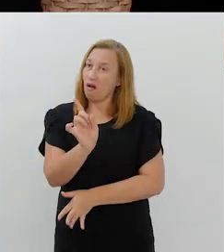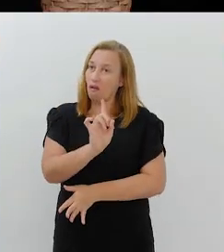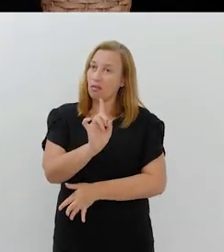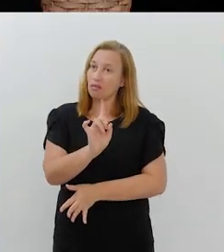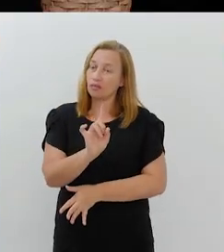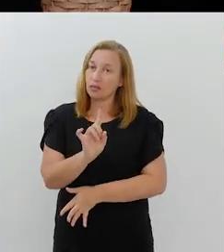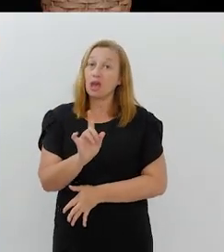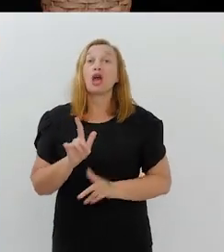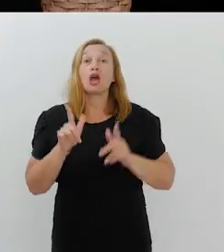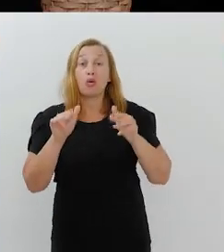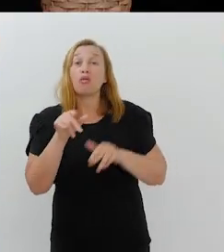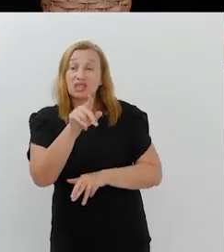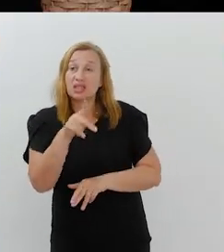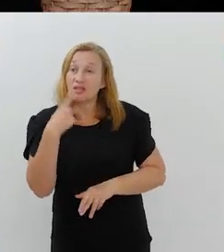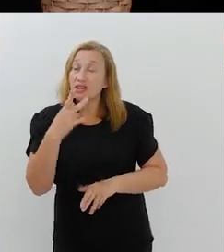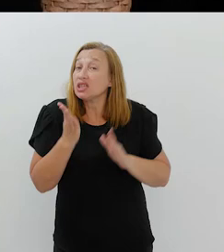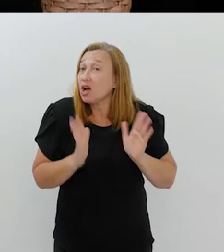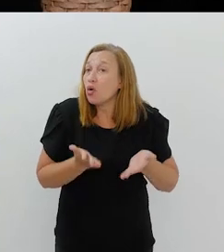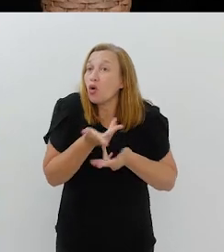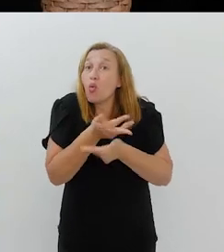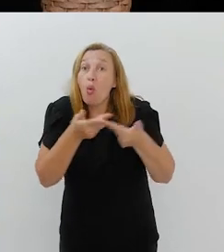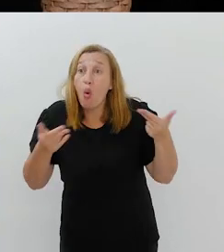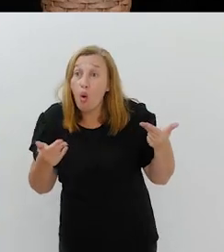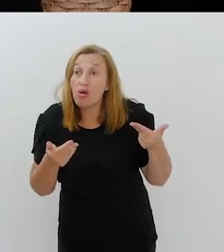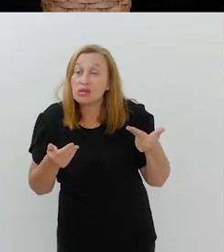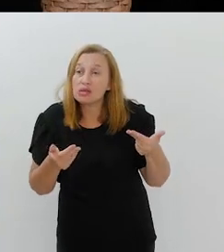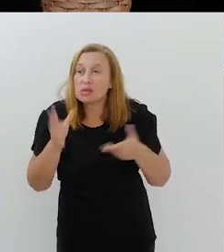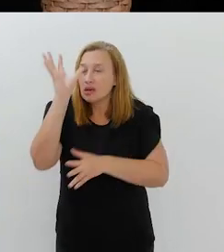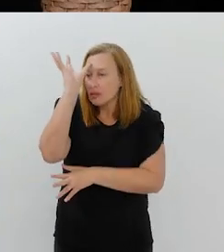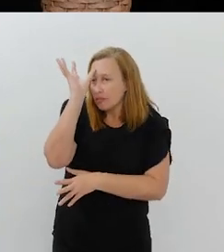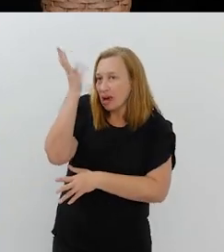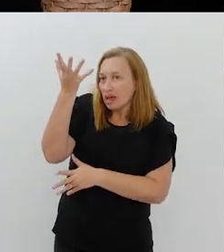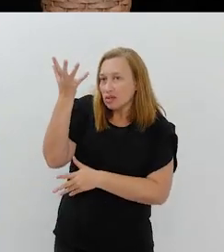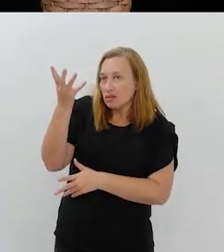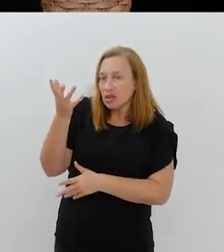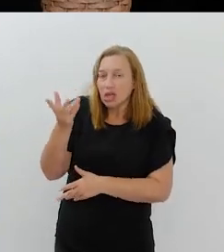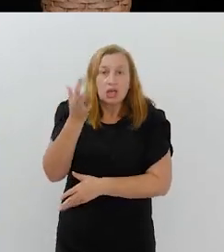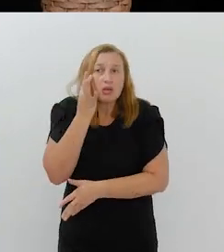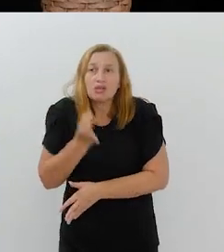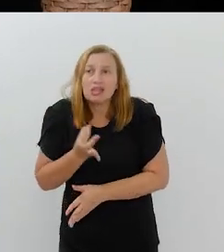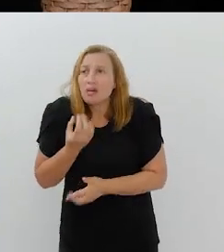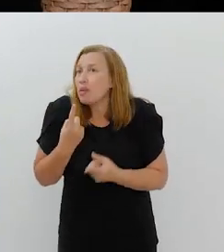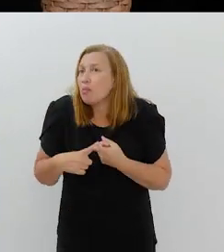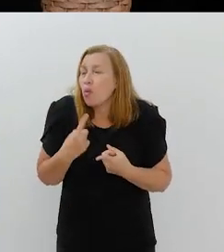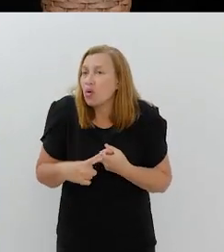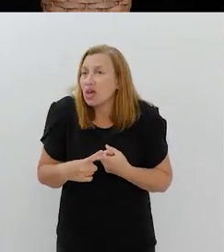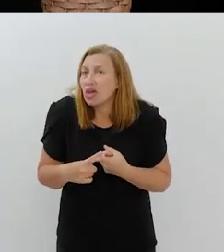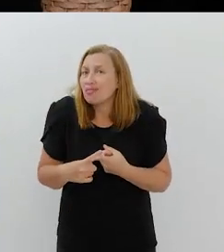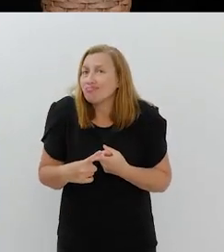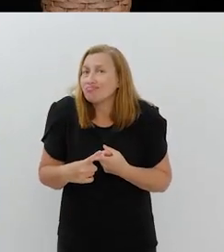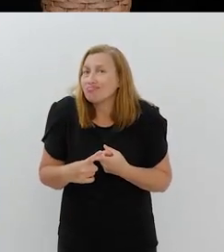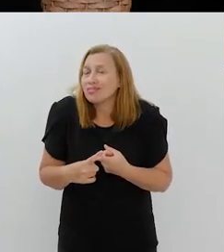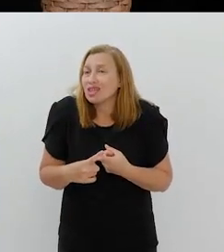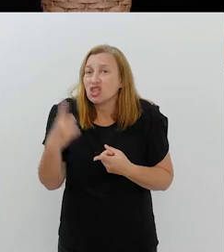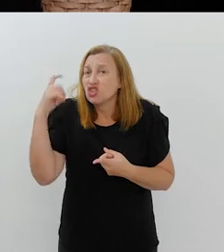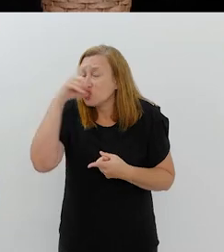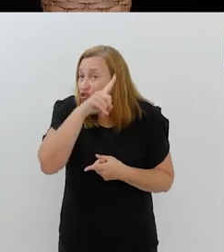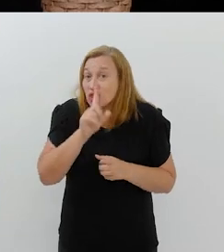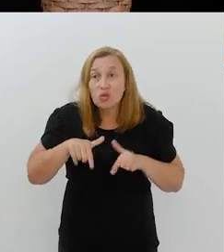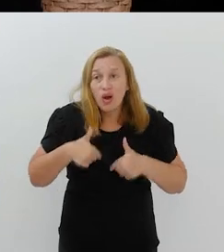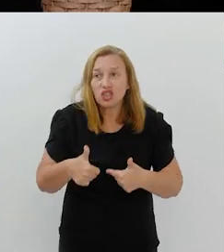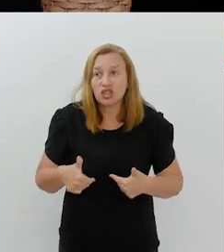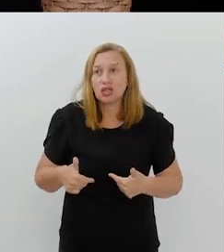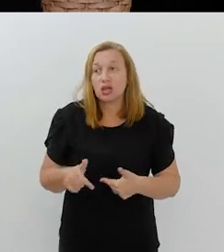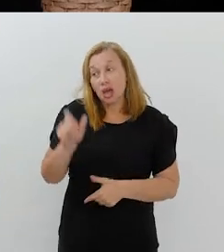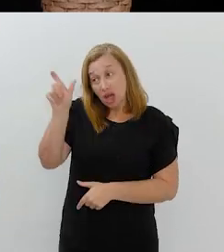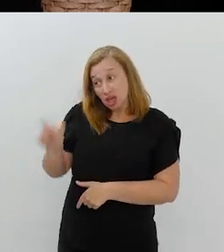passar no G20. assim como você está falando agora. São coisas que são soluções e a gente não sabe por que